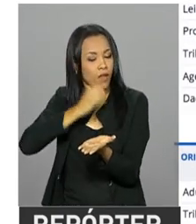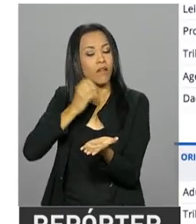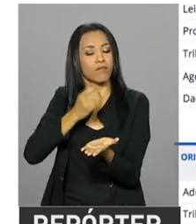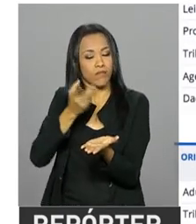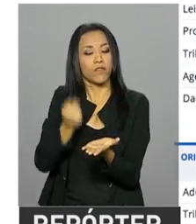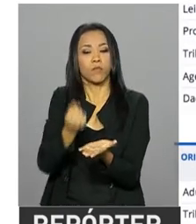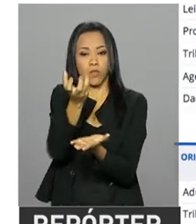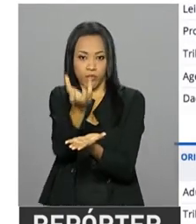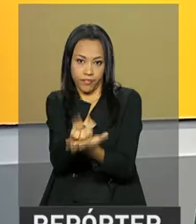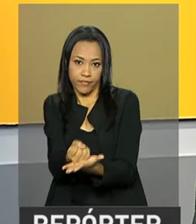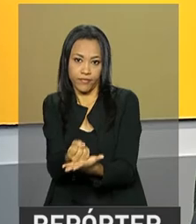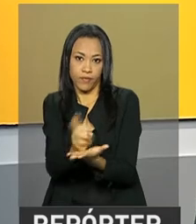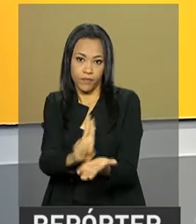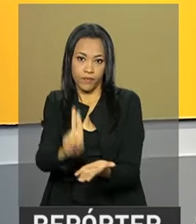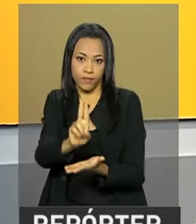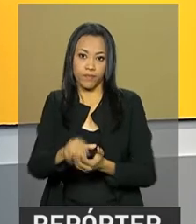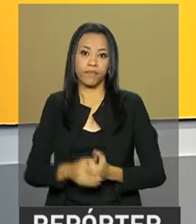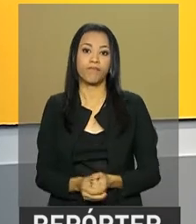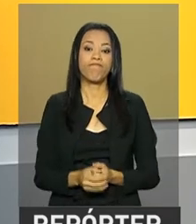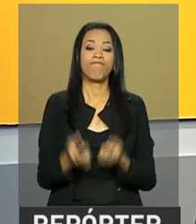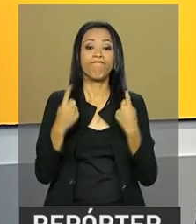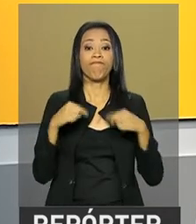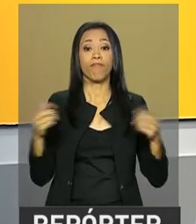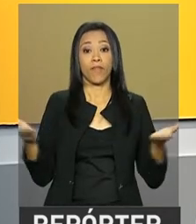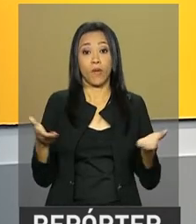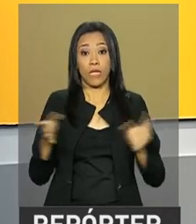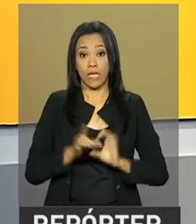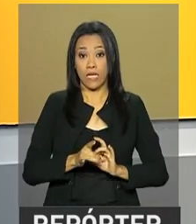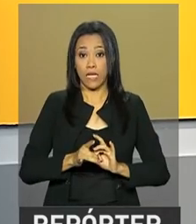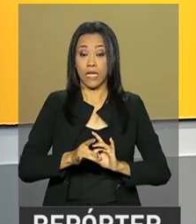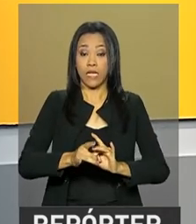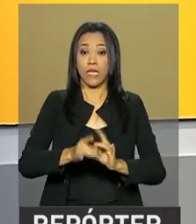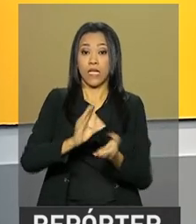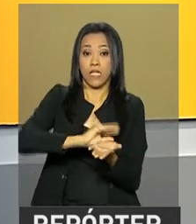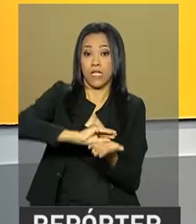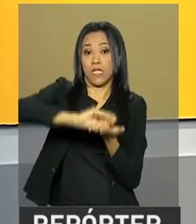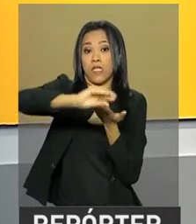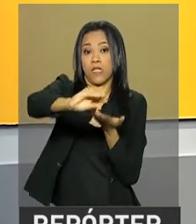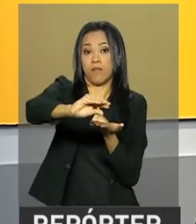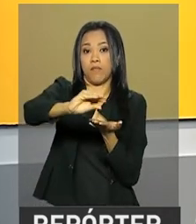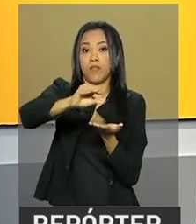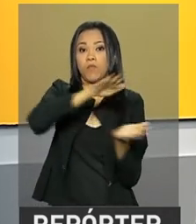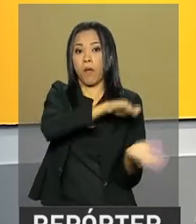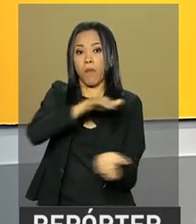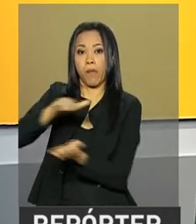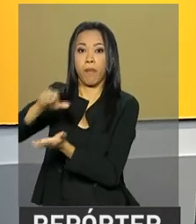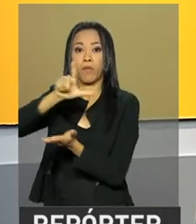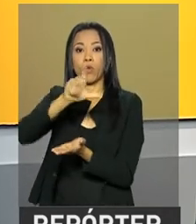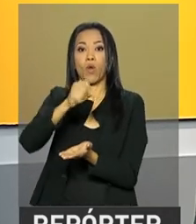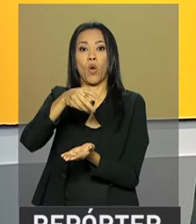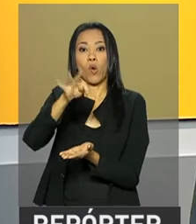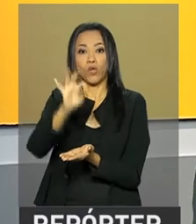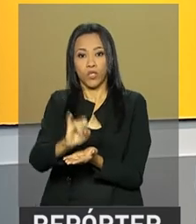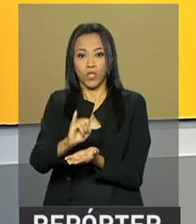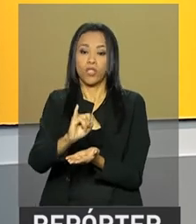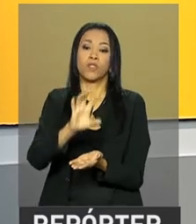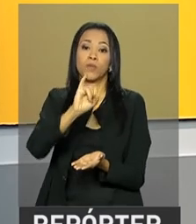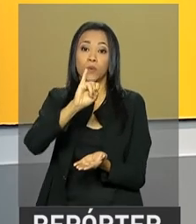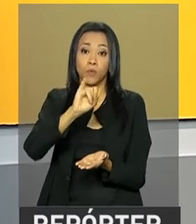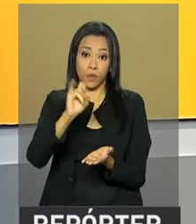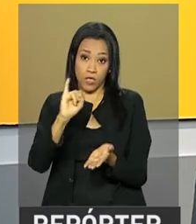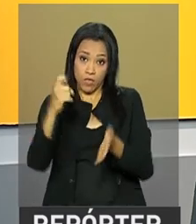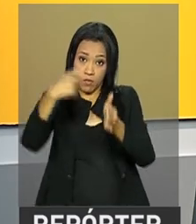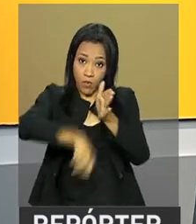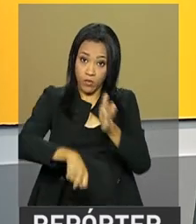e iOS. E com a liberação do primeiro lote de restituições do Imposto de Renda e das contas